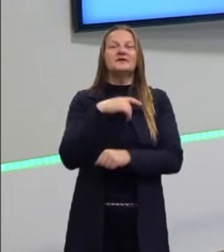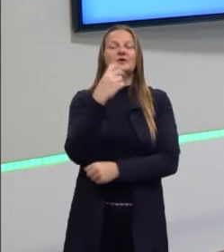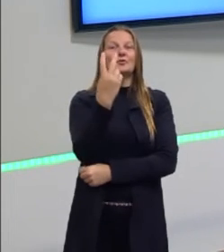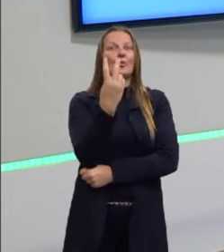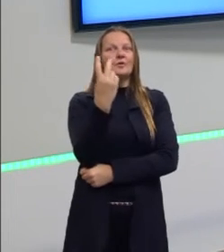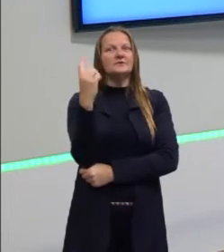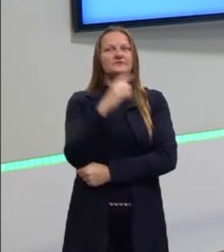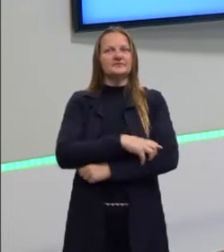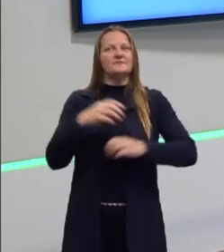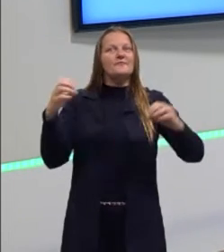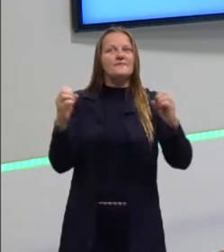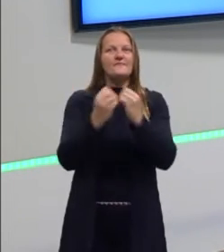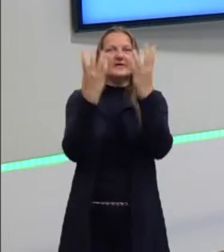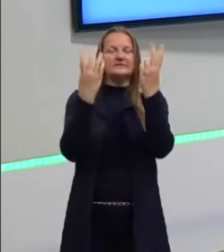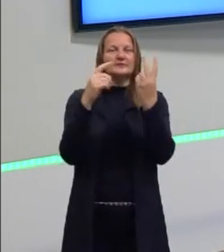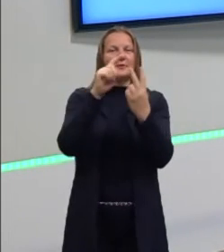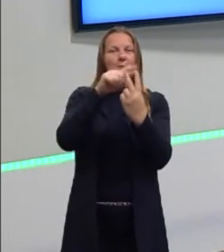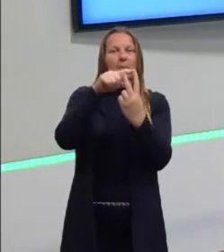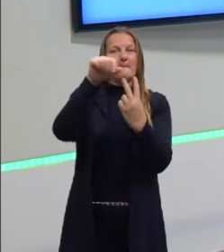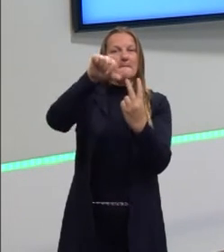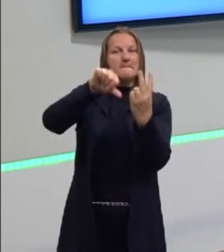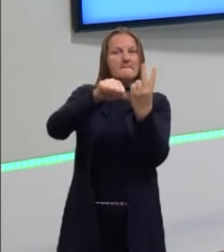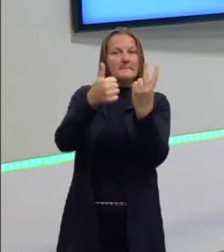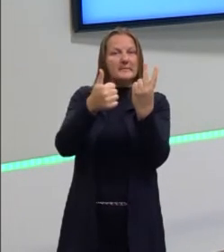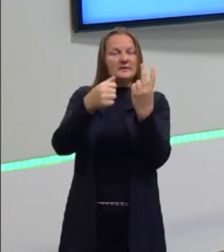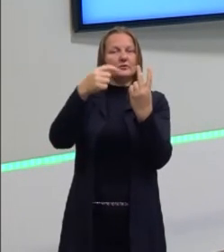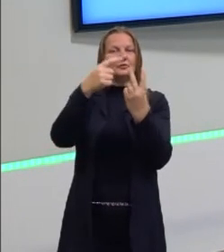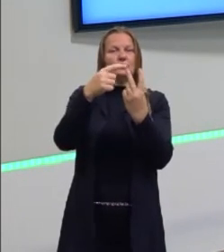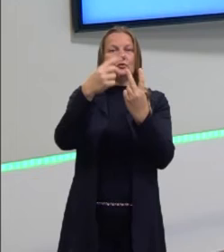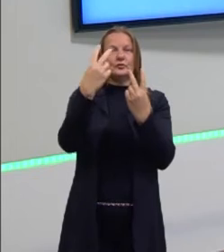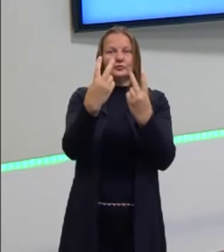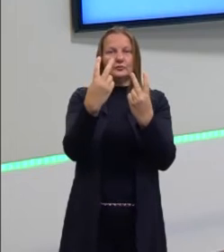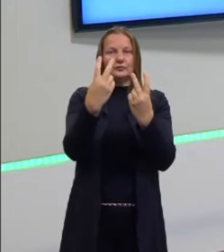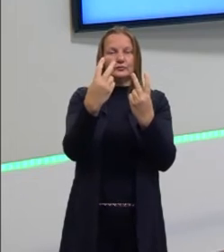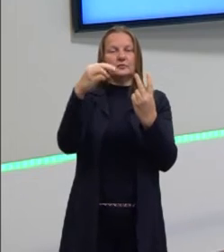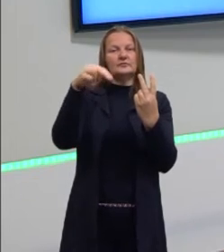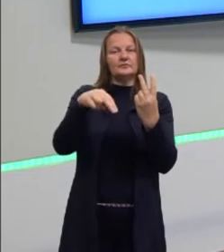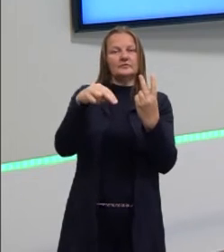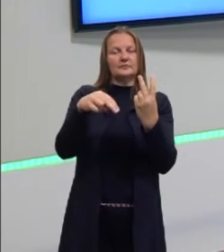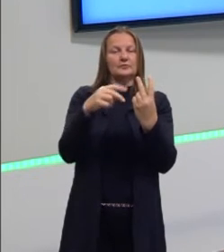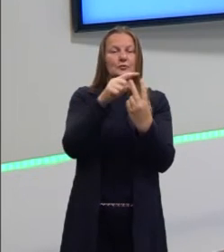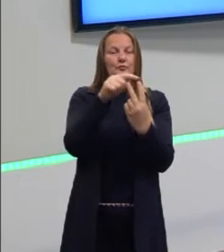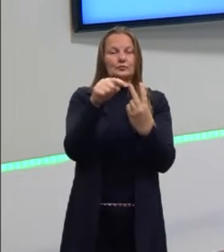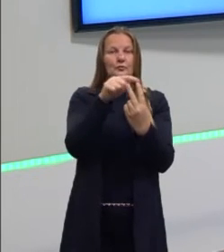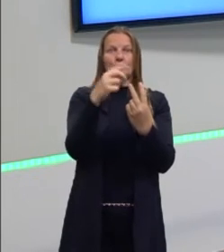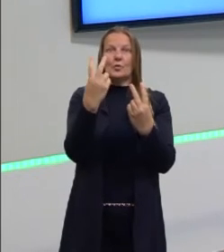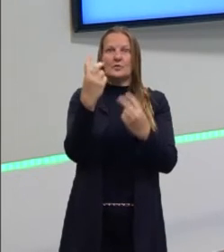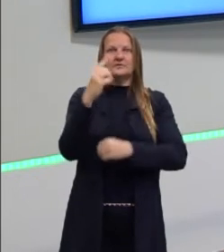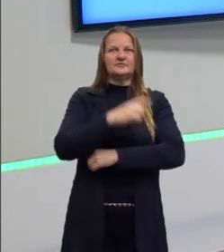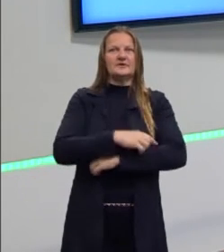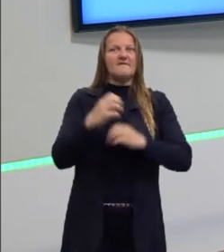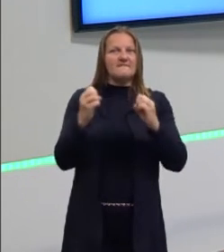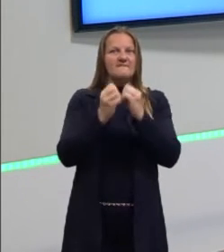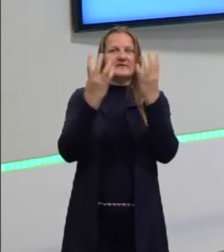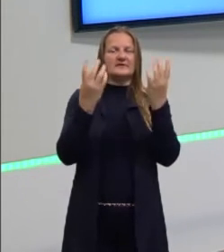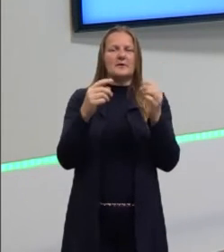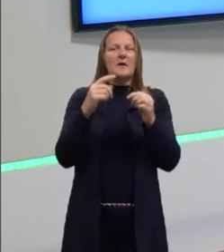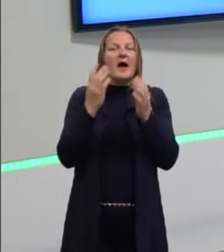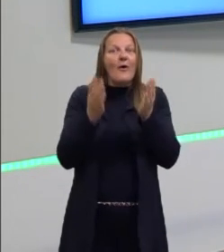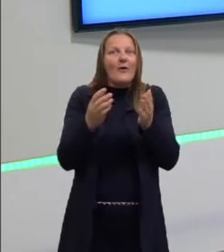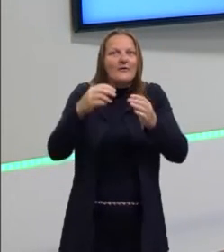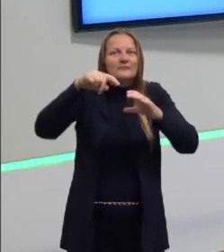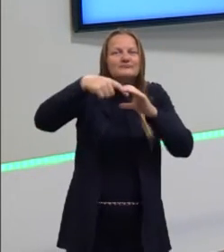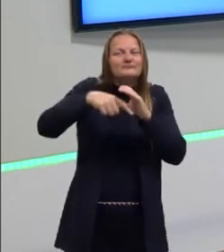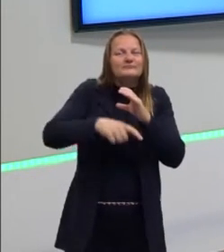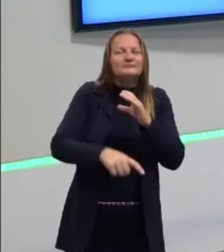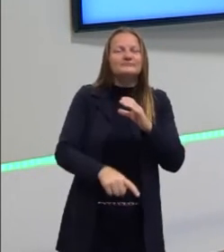dias. No dia 1º e no dia 2 de novembro. Mas nós estaremos falando um pouquinho mais,